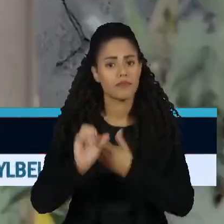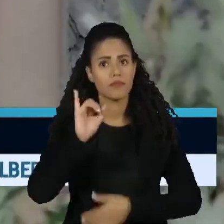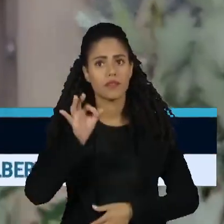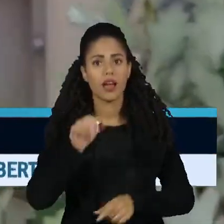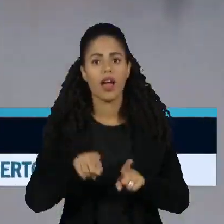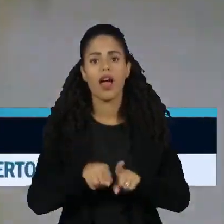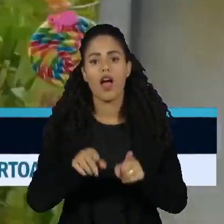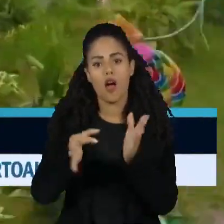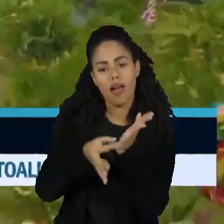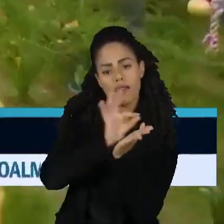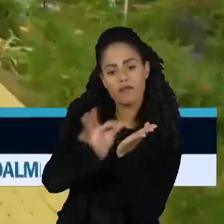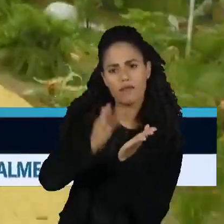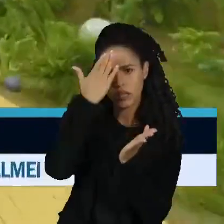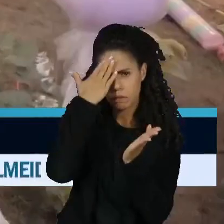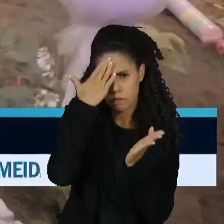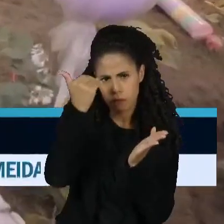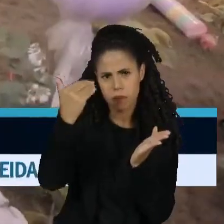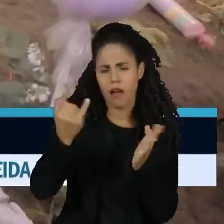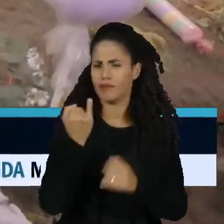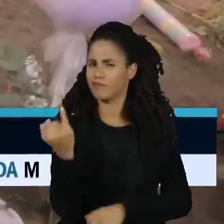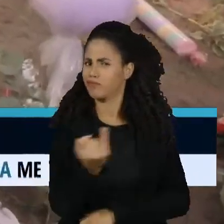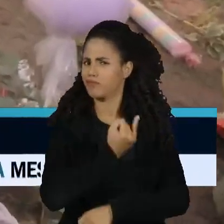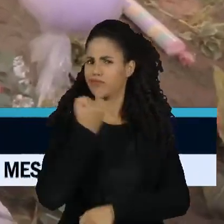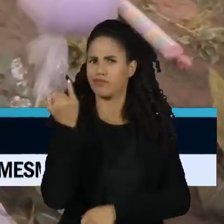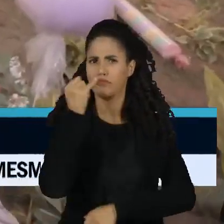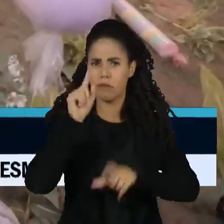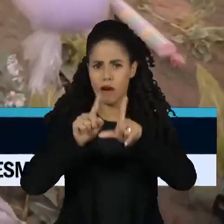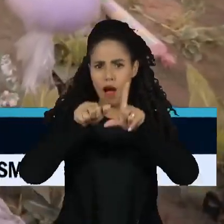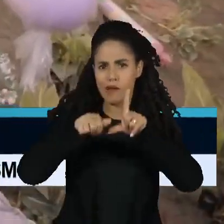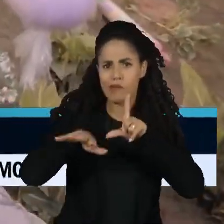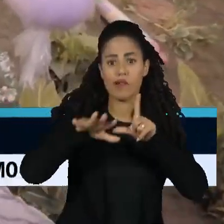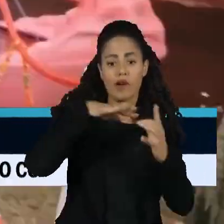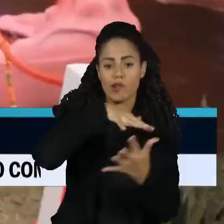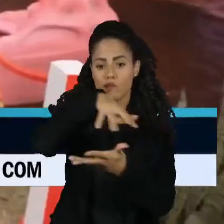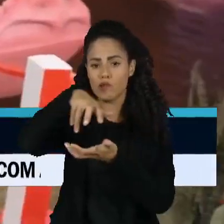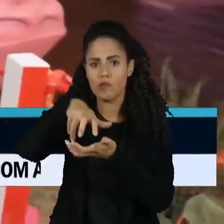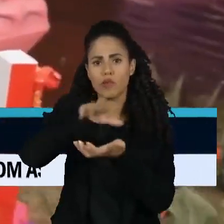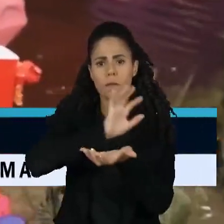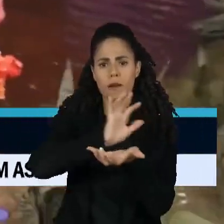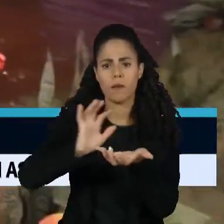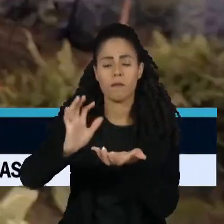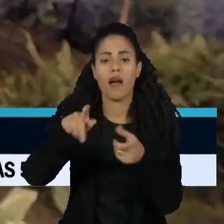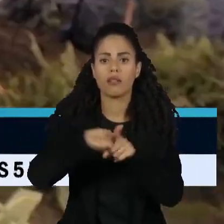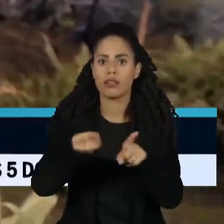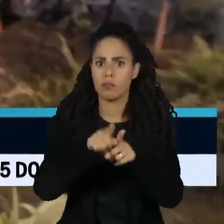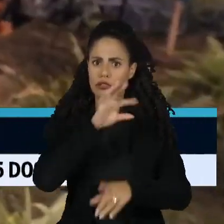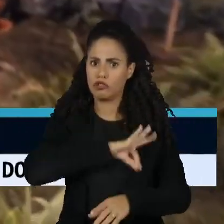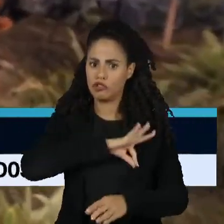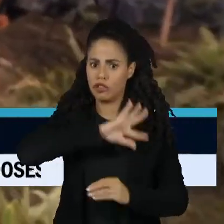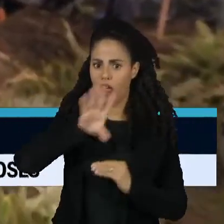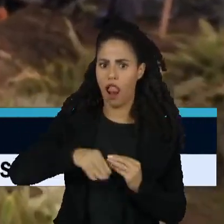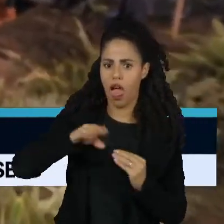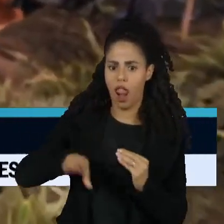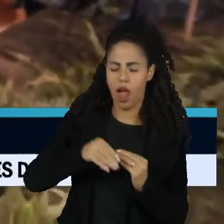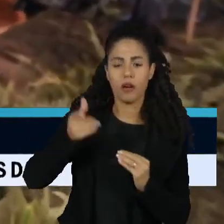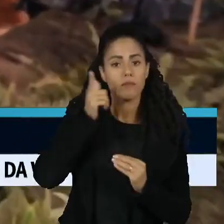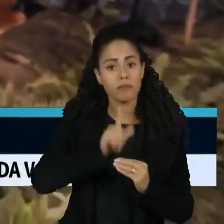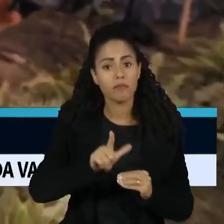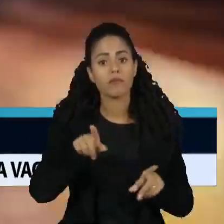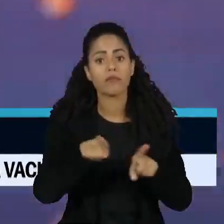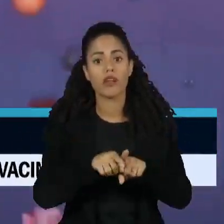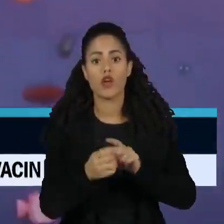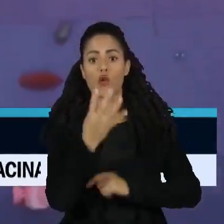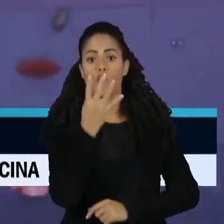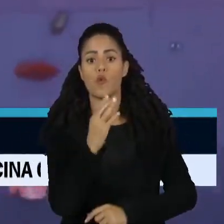pela revista Forbes o mais importante influenciador digital do mundo. É também o que mais ganha dinheiro. A estimativa é de cerca de